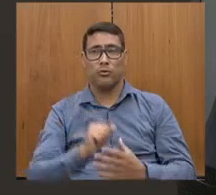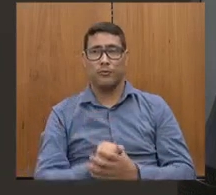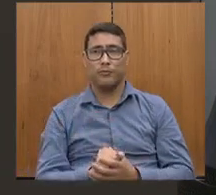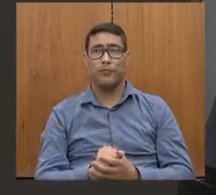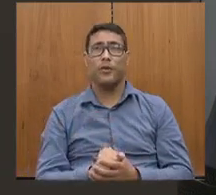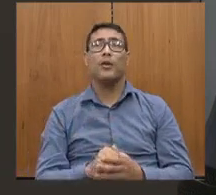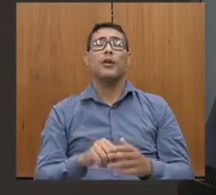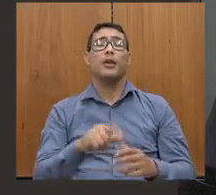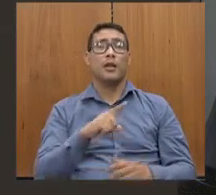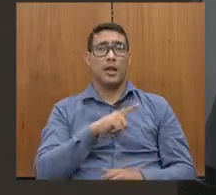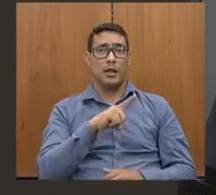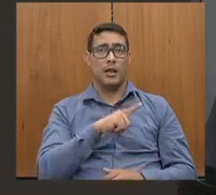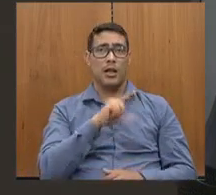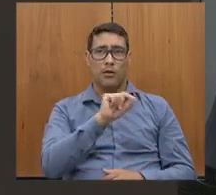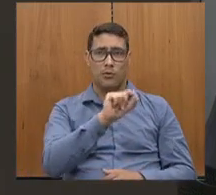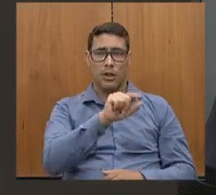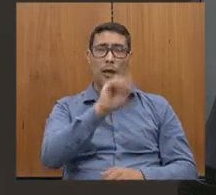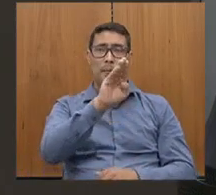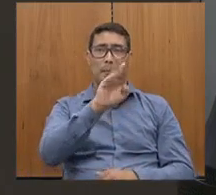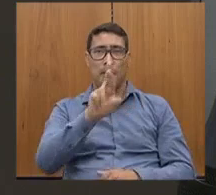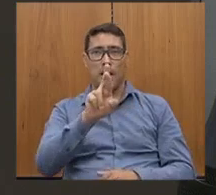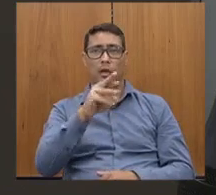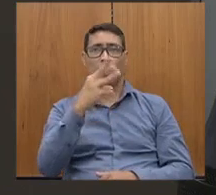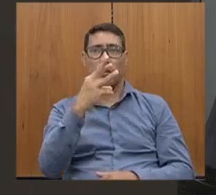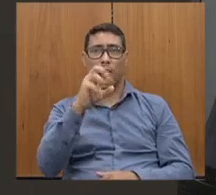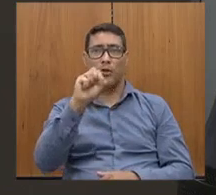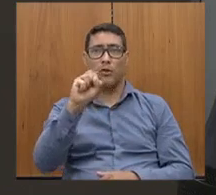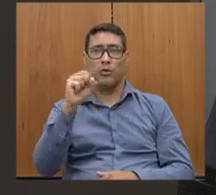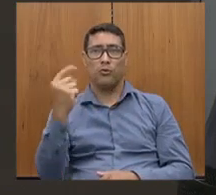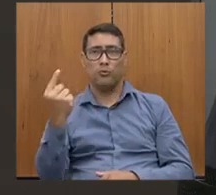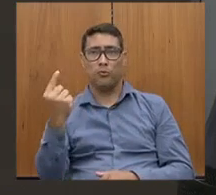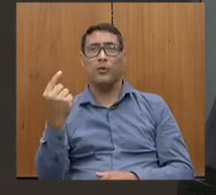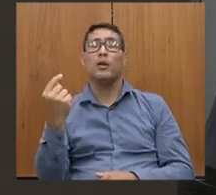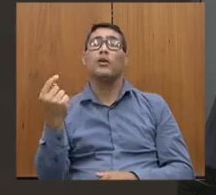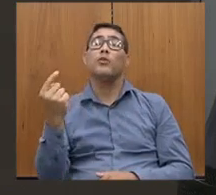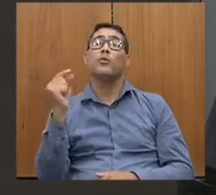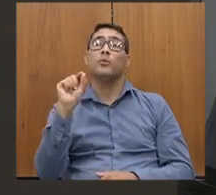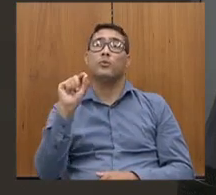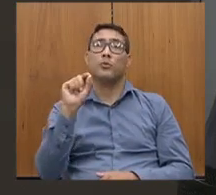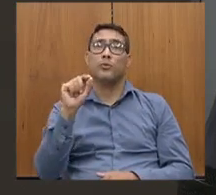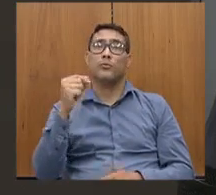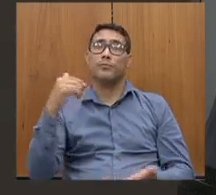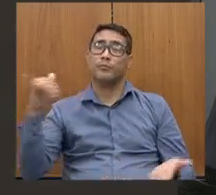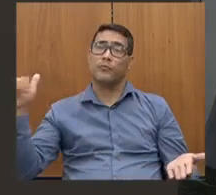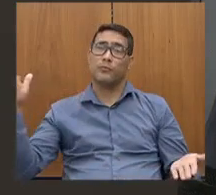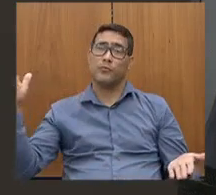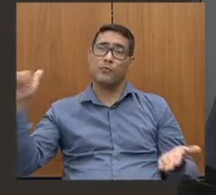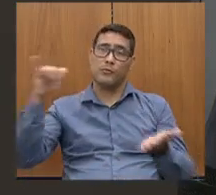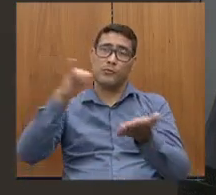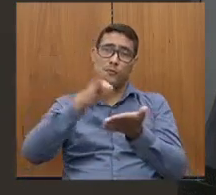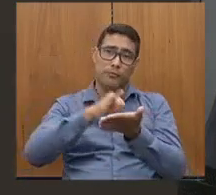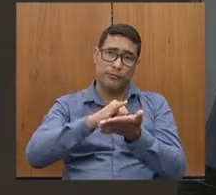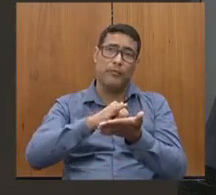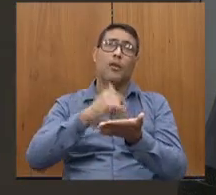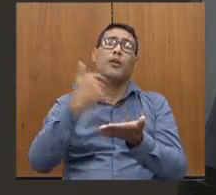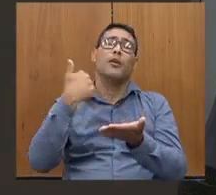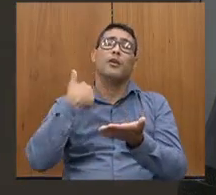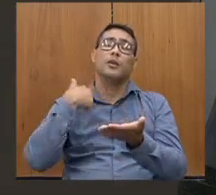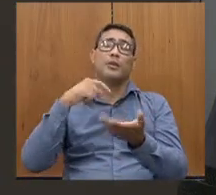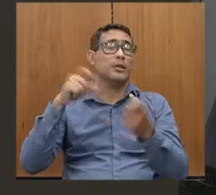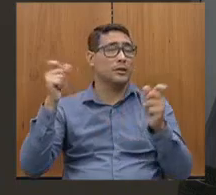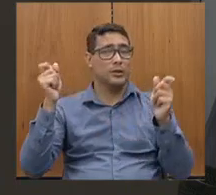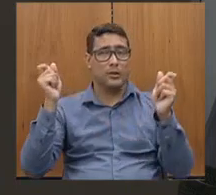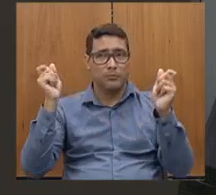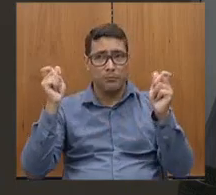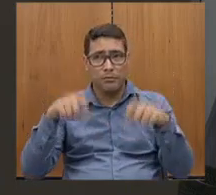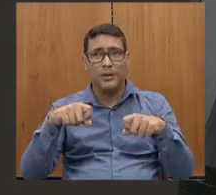BR-381. E o aeroporto realmente, ele nos traz ali uma condição